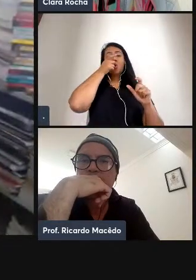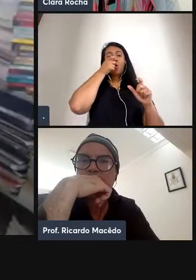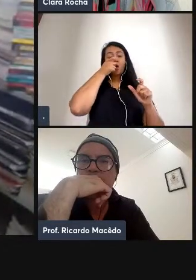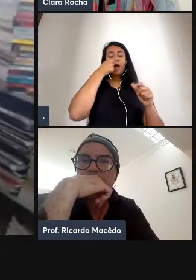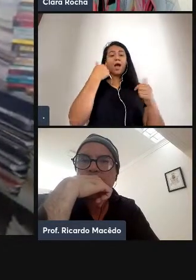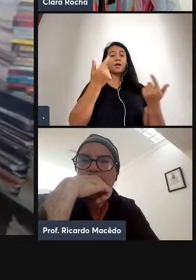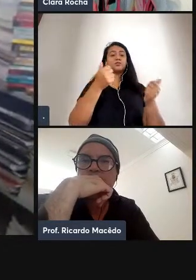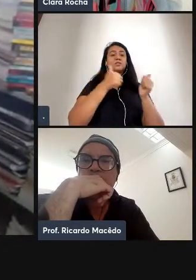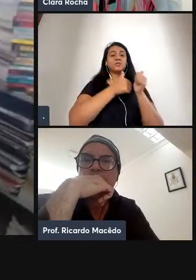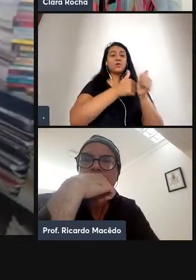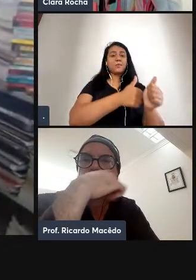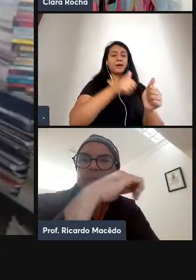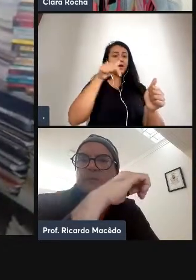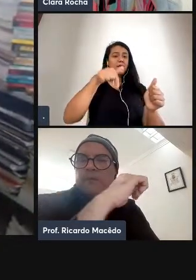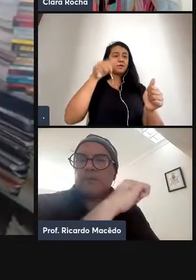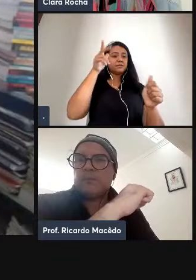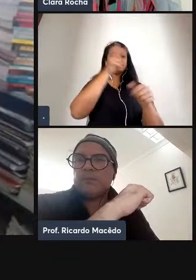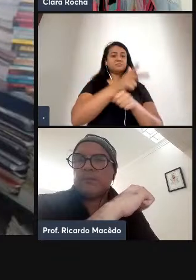que